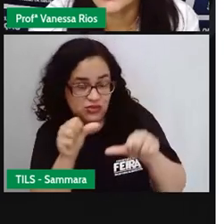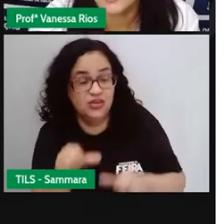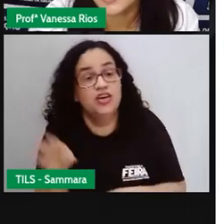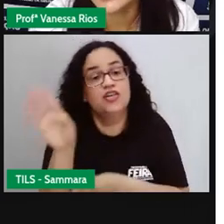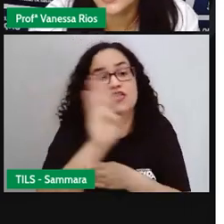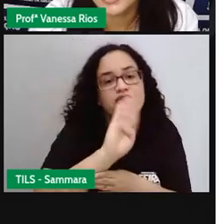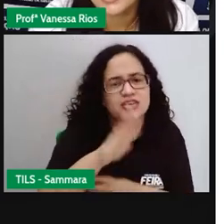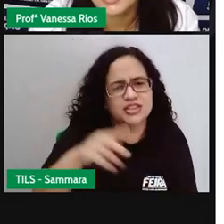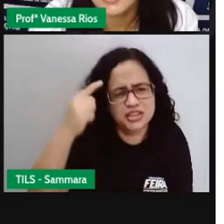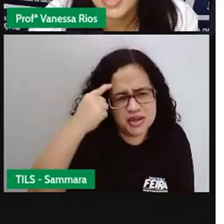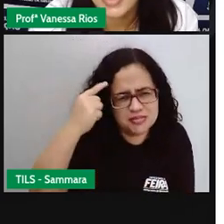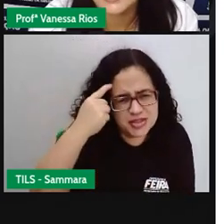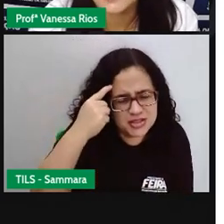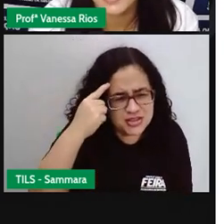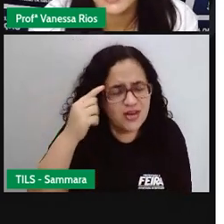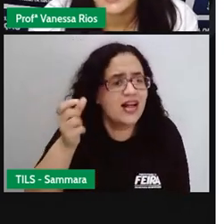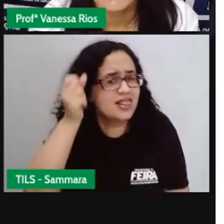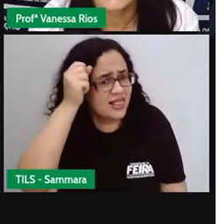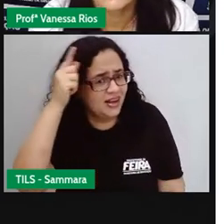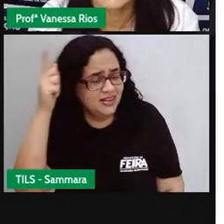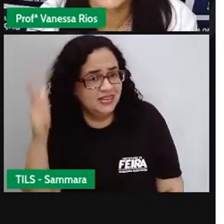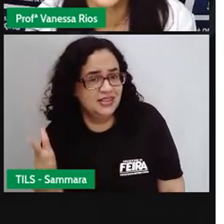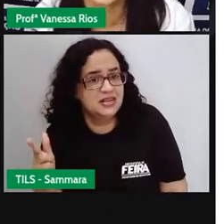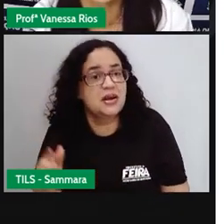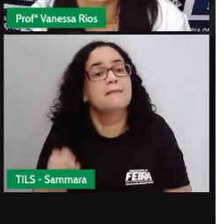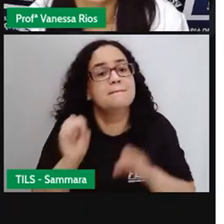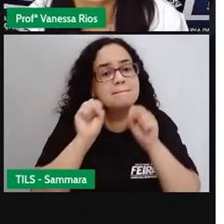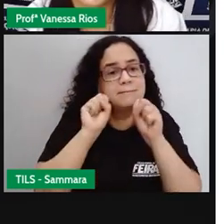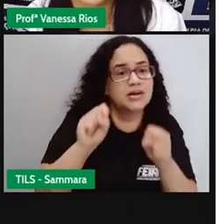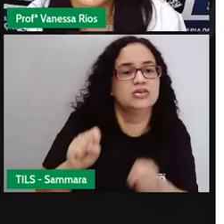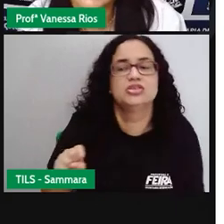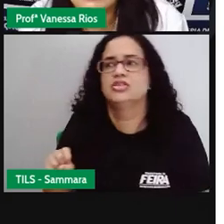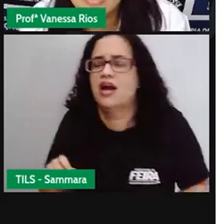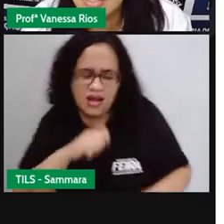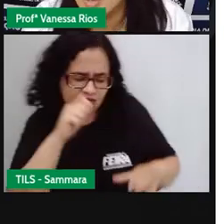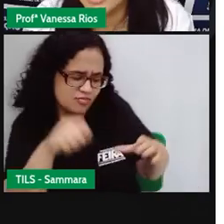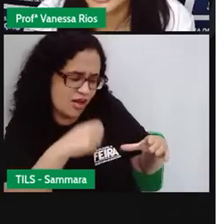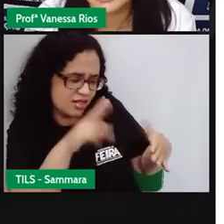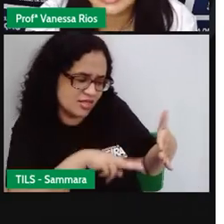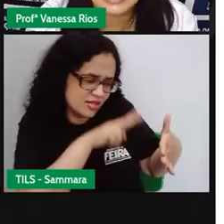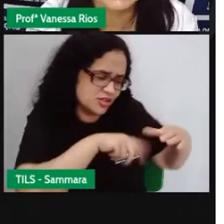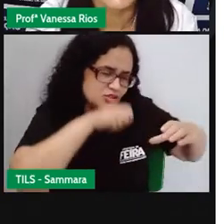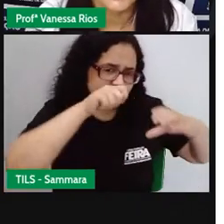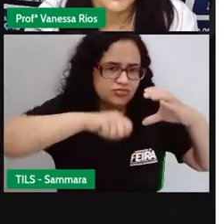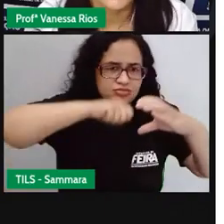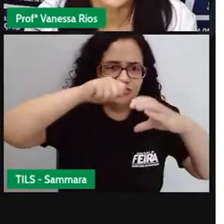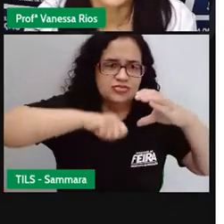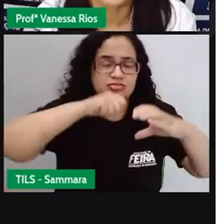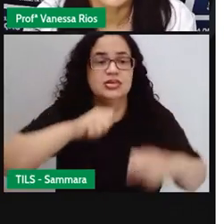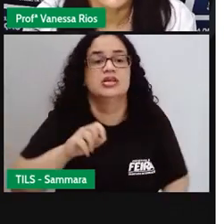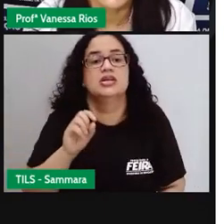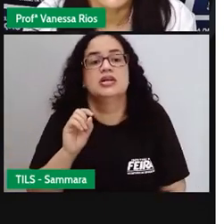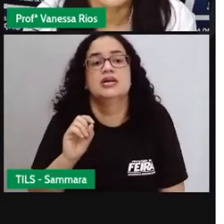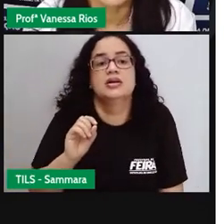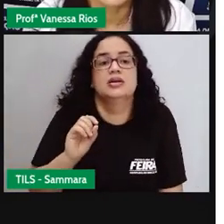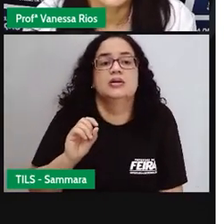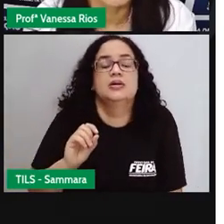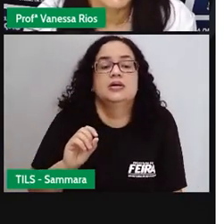filme, já pensou nessa ideia, não é? Você pode aí se filmar lendo, somente lendo, pode